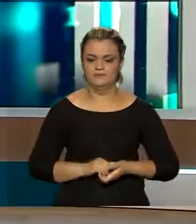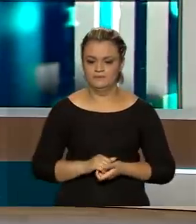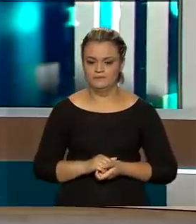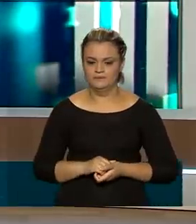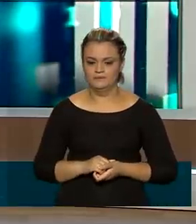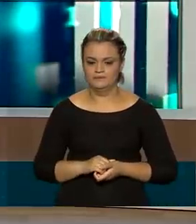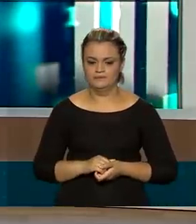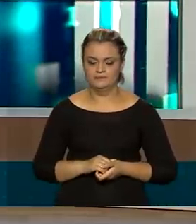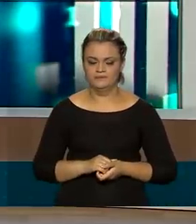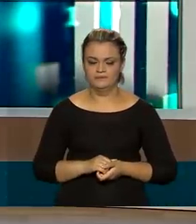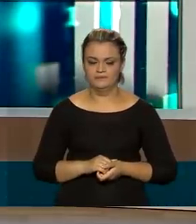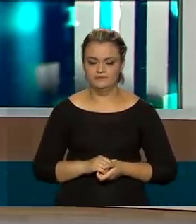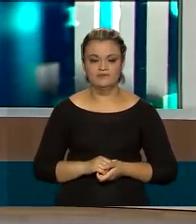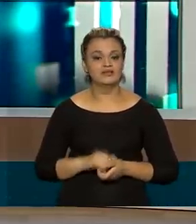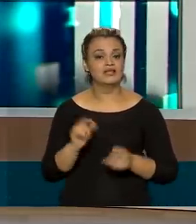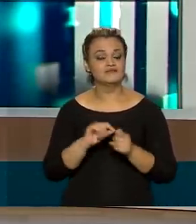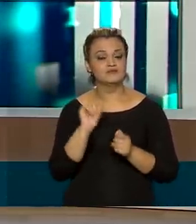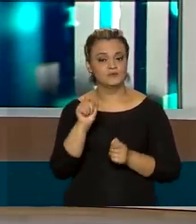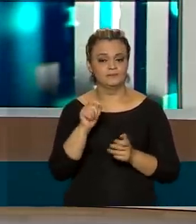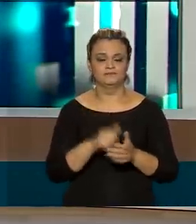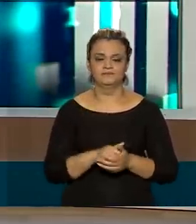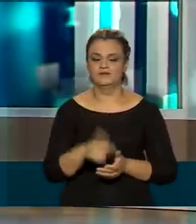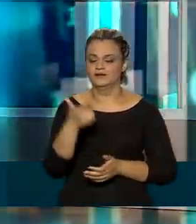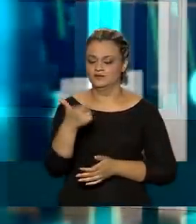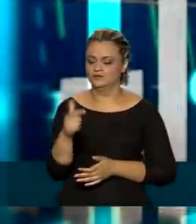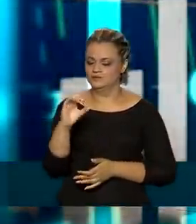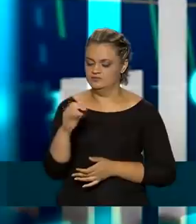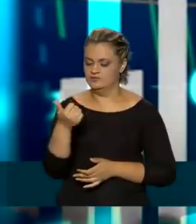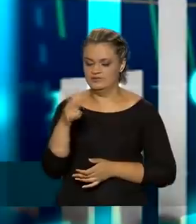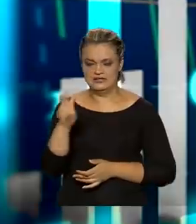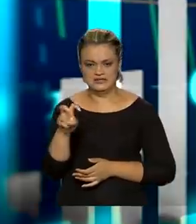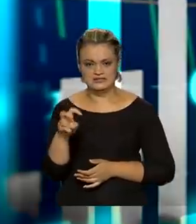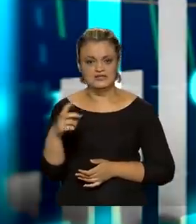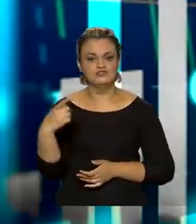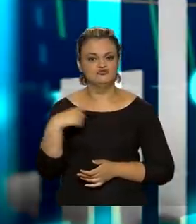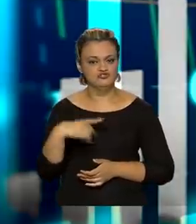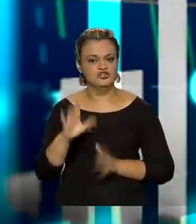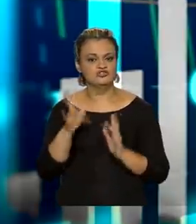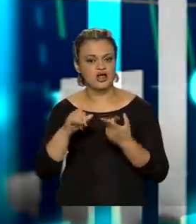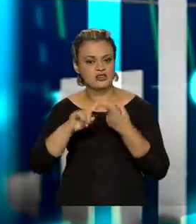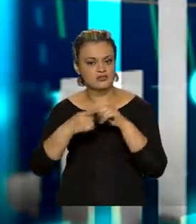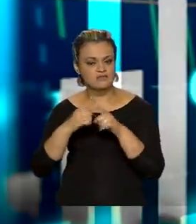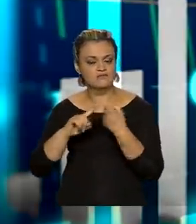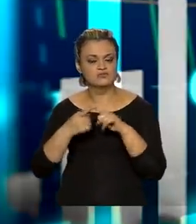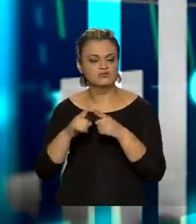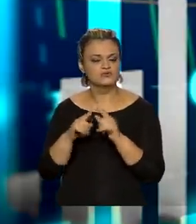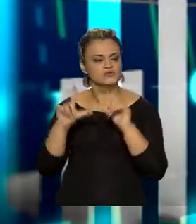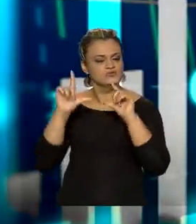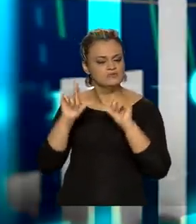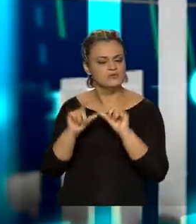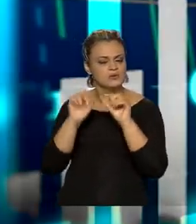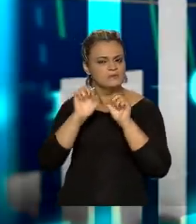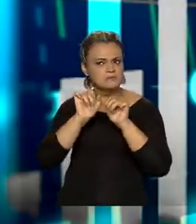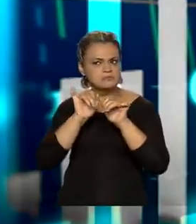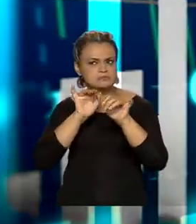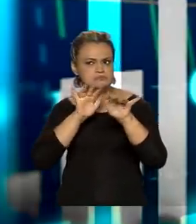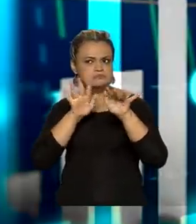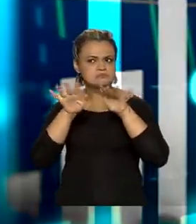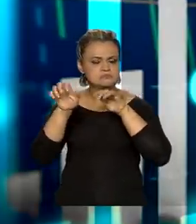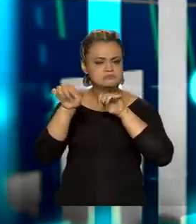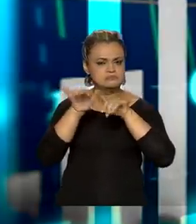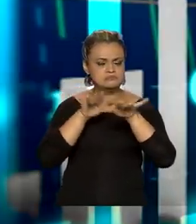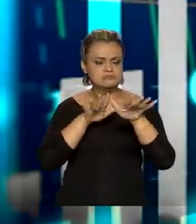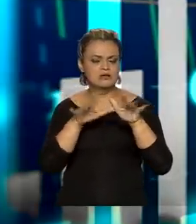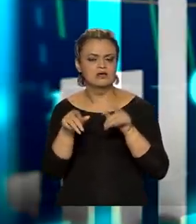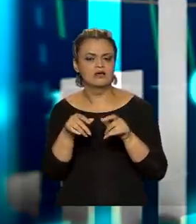agora. Então, que acontece? Desde 2015, já há negociações sobre como reduzir a emissão de gases